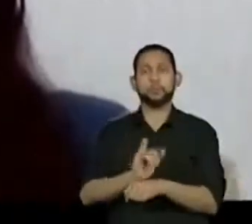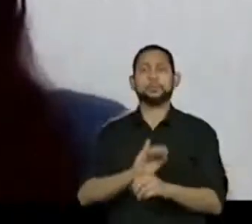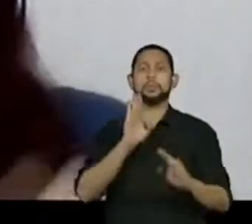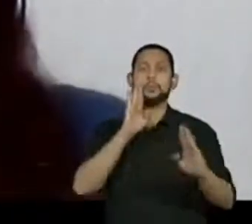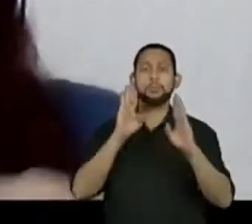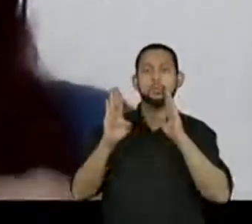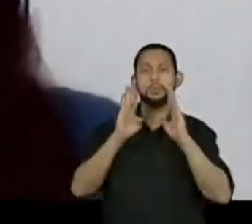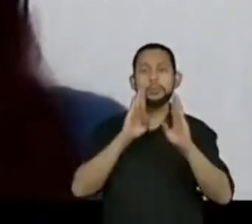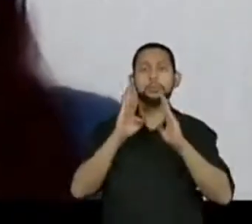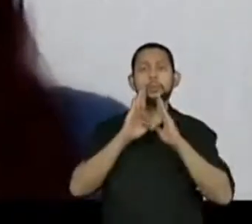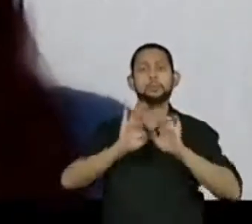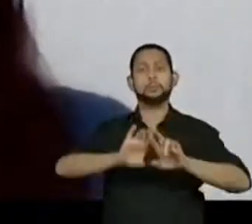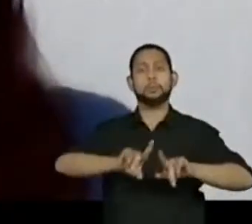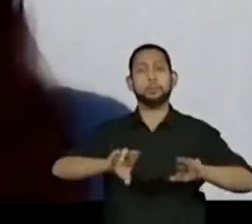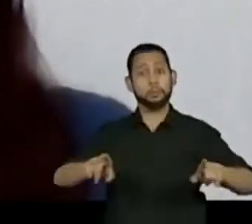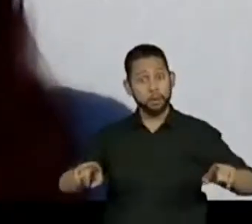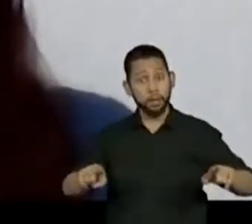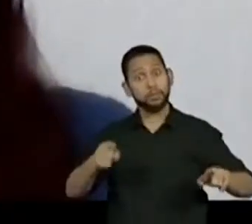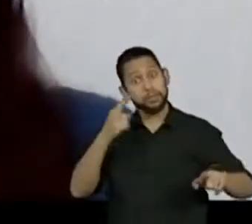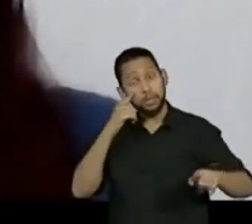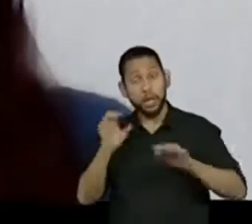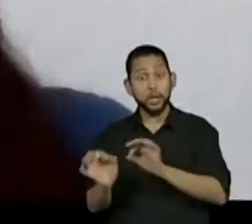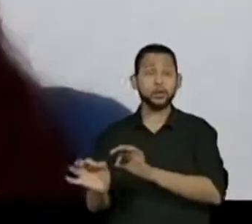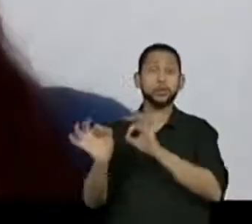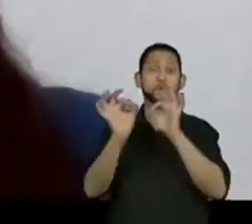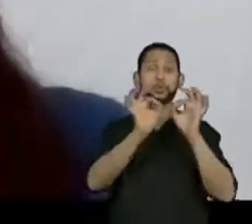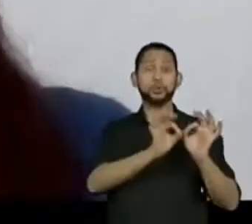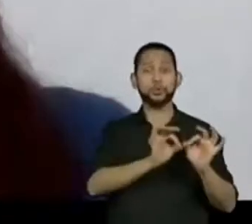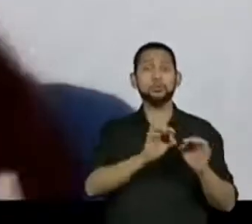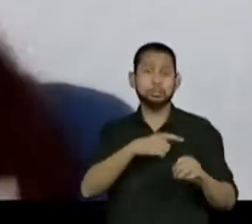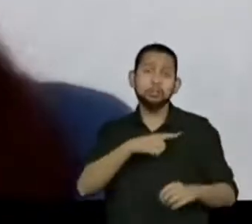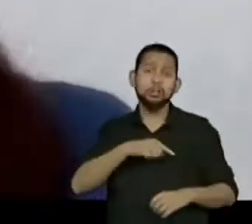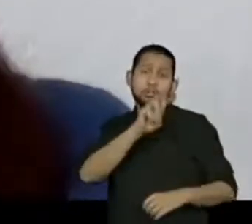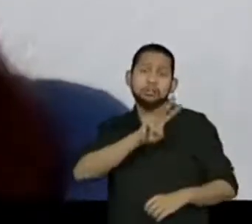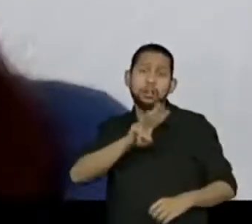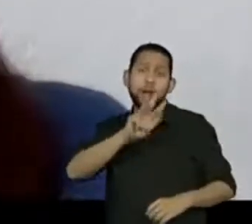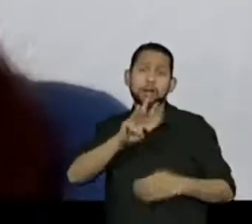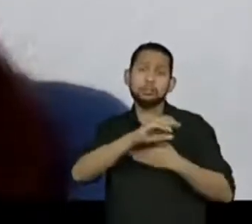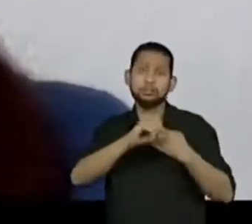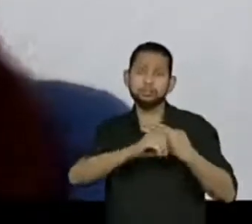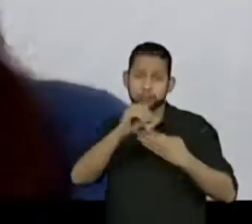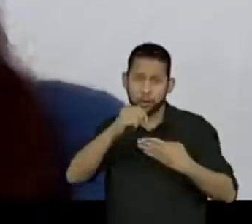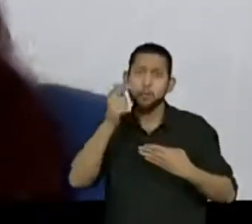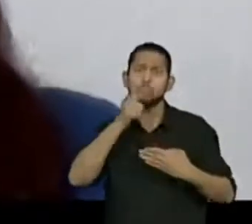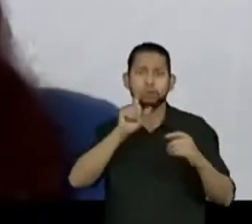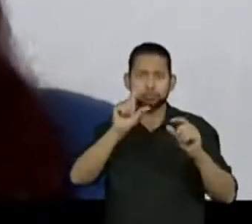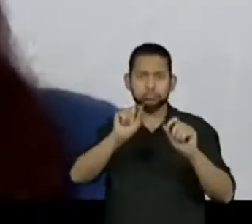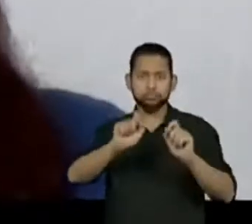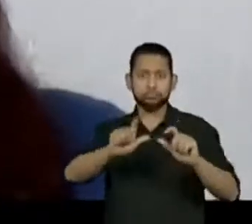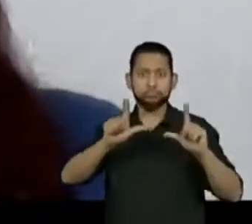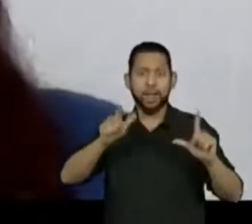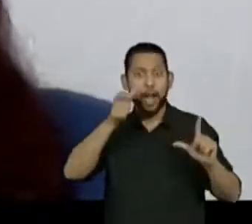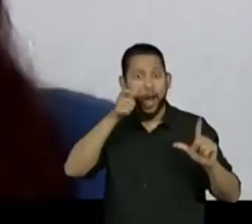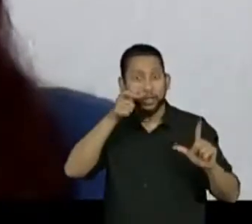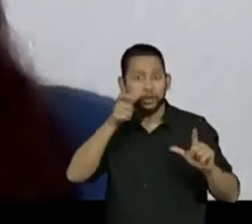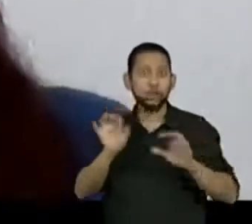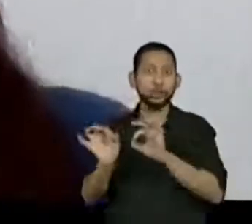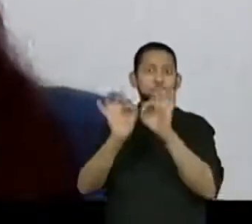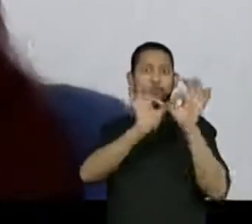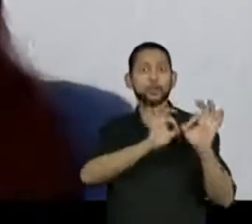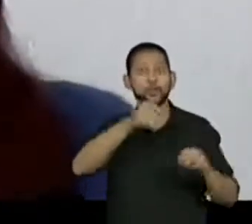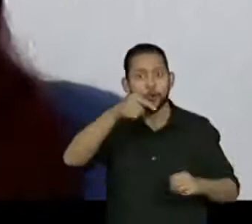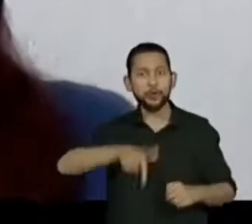Facebook ou no repositório de vídeos do Centro de Mídias. Tudo bem? Belezinha, então.